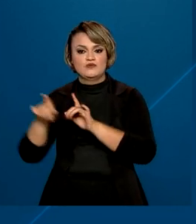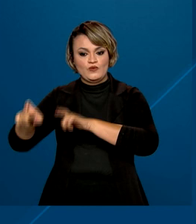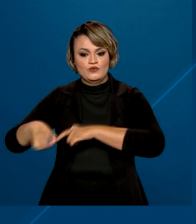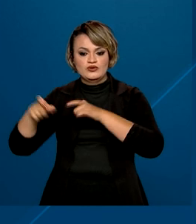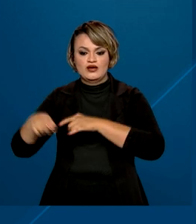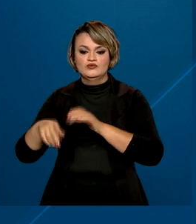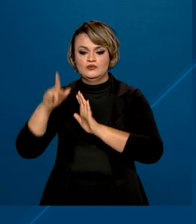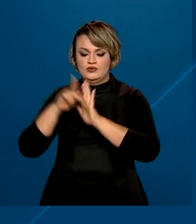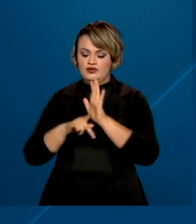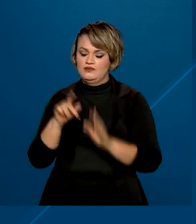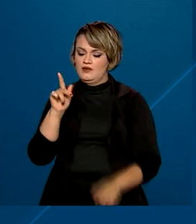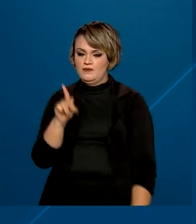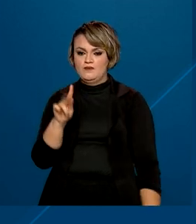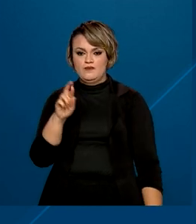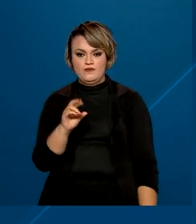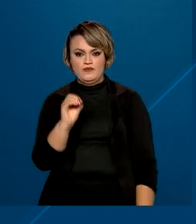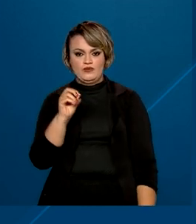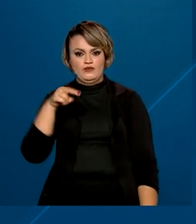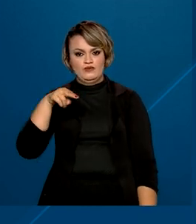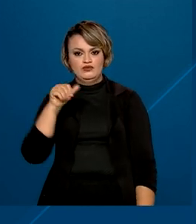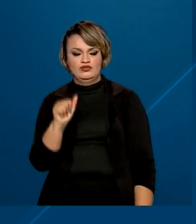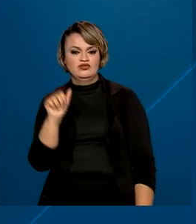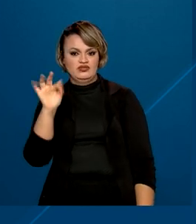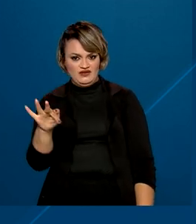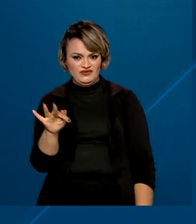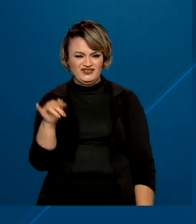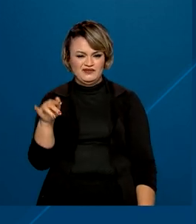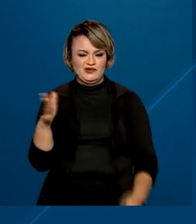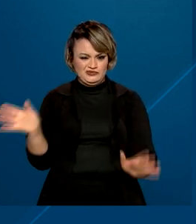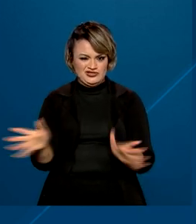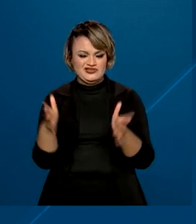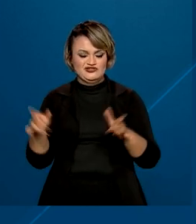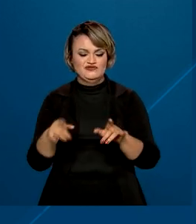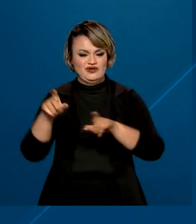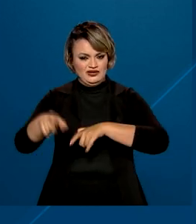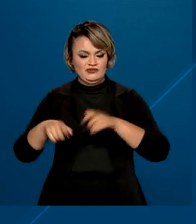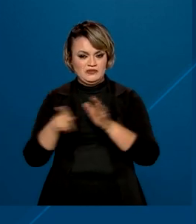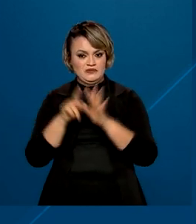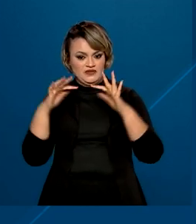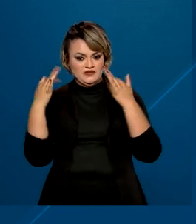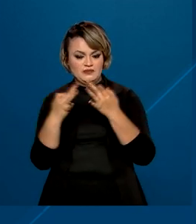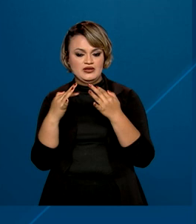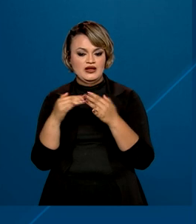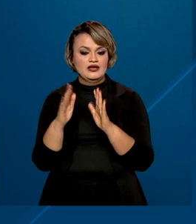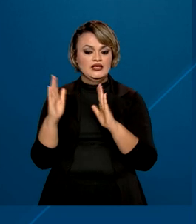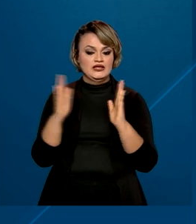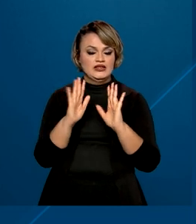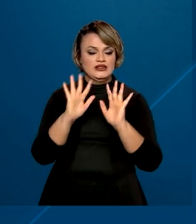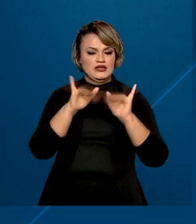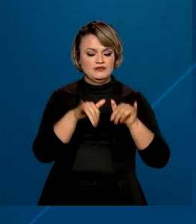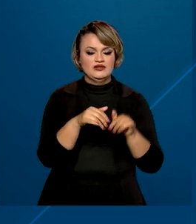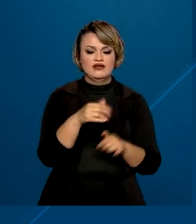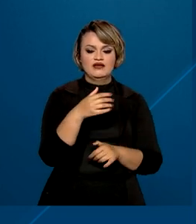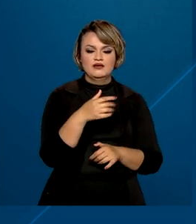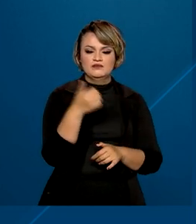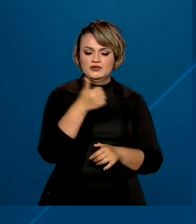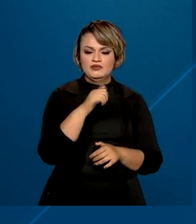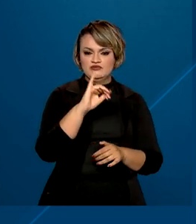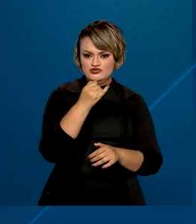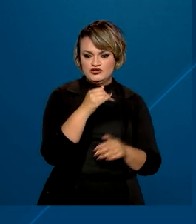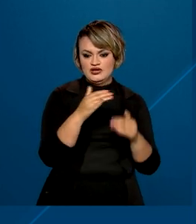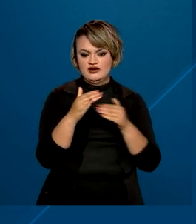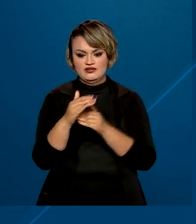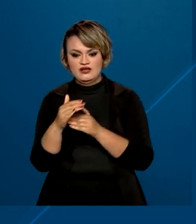PRONAF, Programa Nacional de Fortalecimento da Agricultura Familiar, com vencimento entre 1º de janeiro e 31